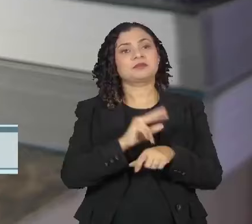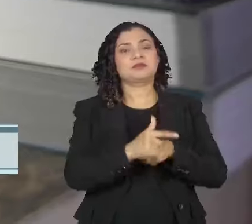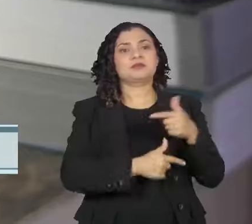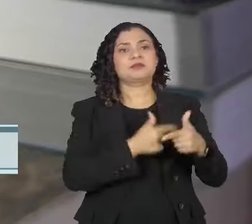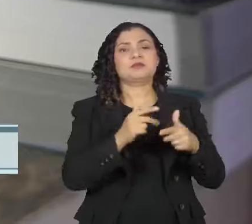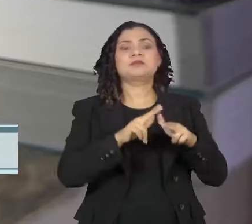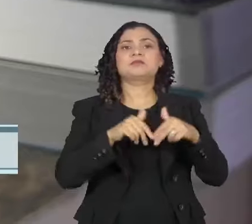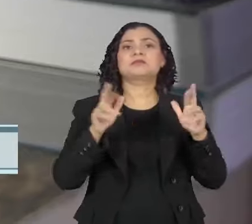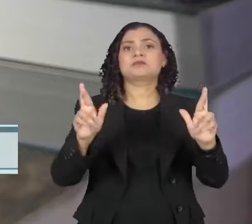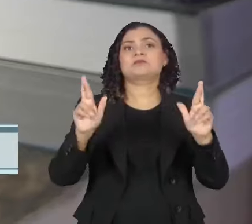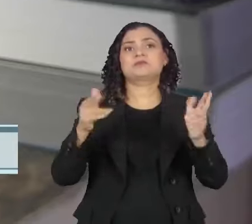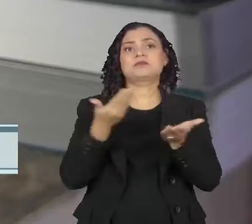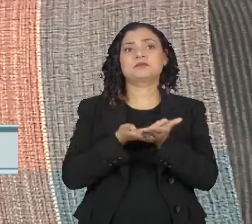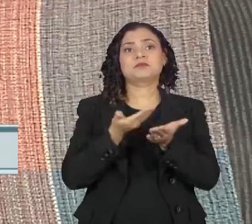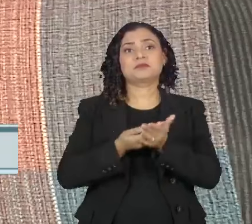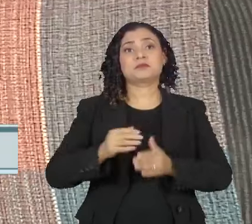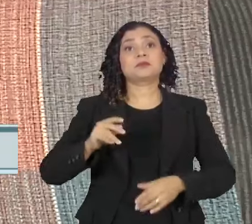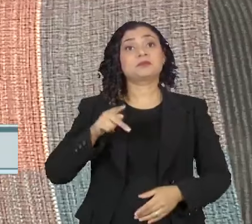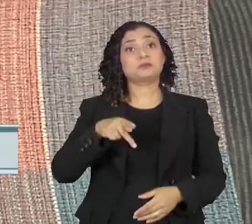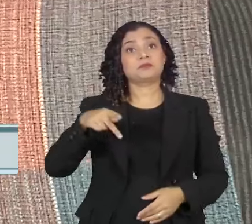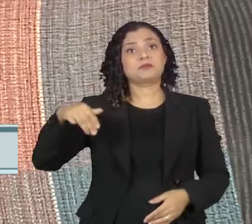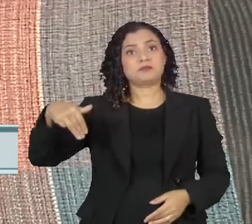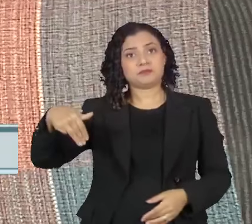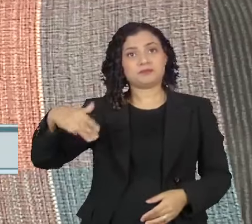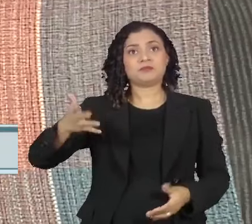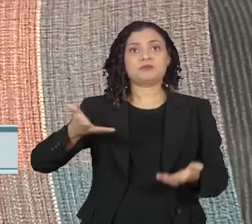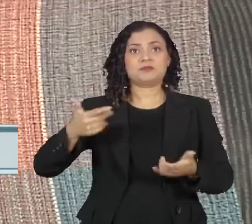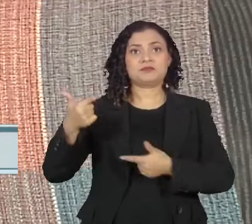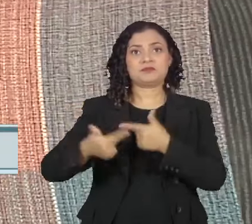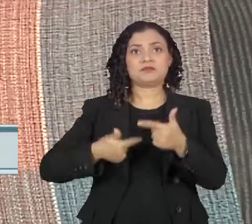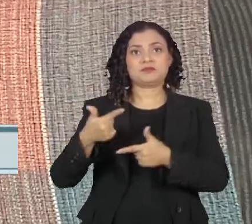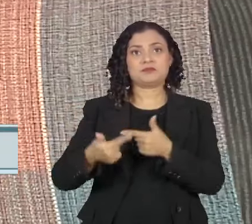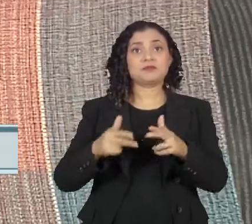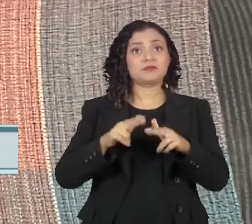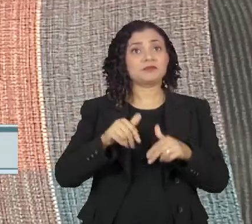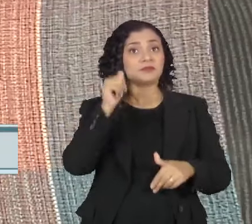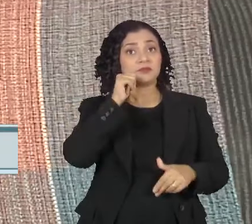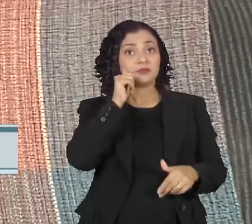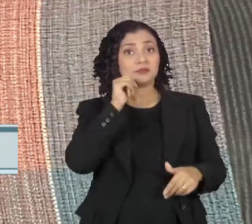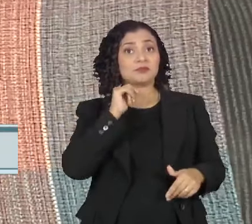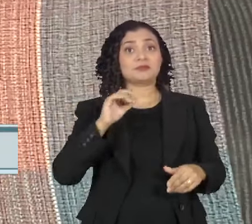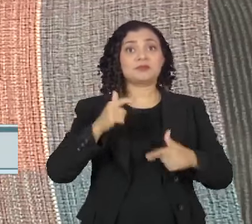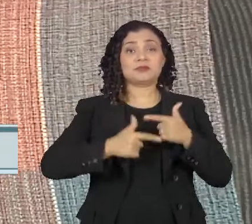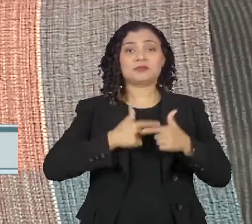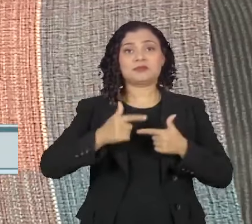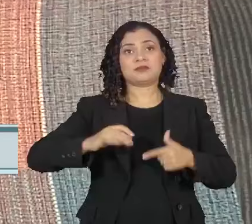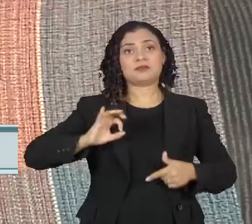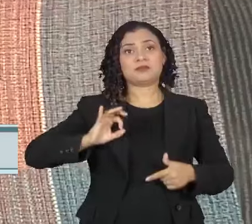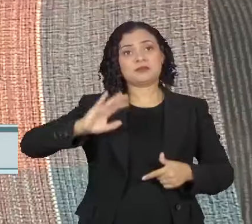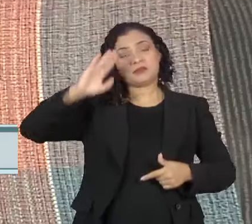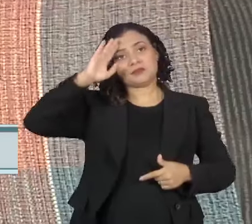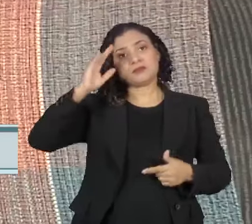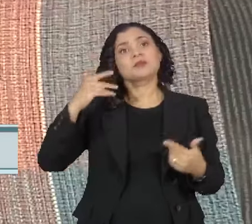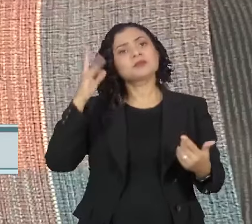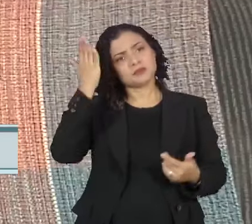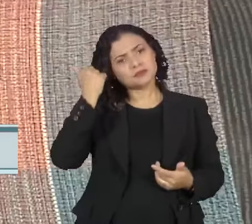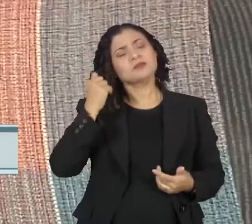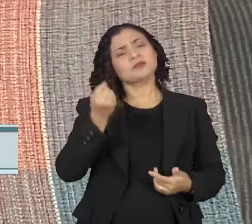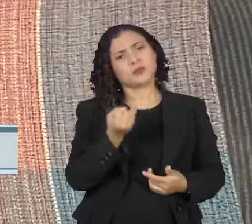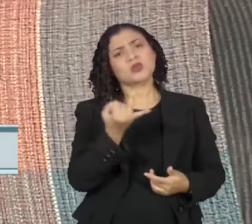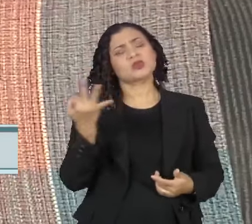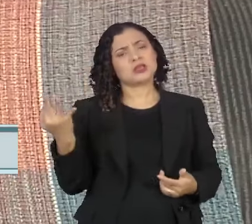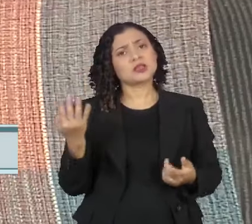estuda para entrar na PM. A gente sabe as dificuldades que tem uma mulher para ser policial militar. A gente sabe que o número de mulheres